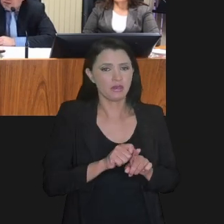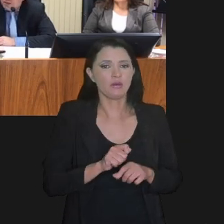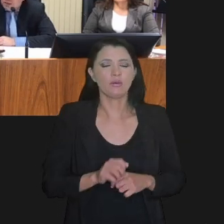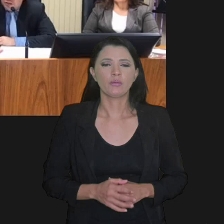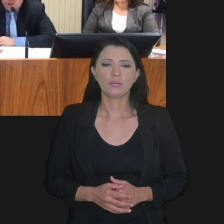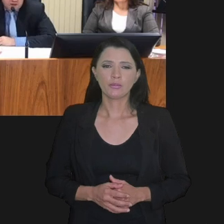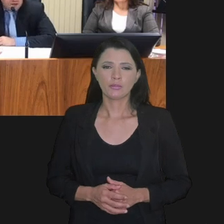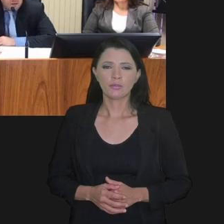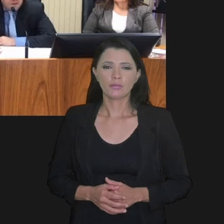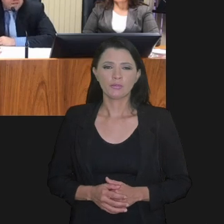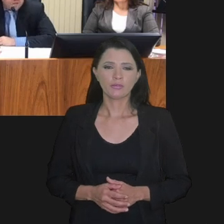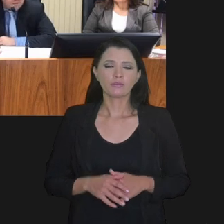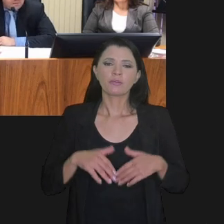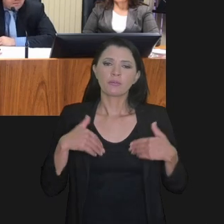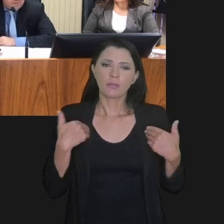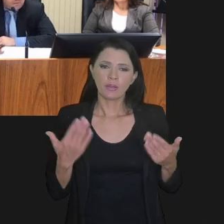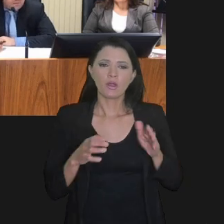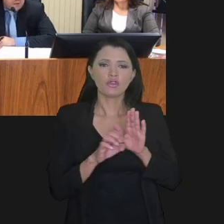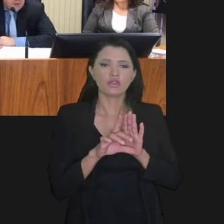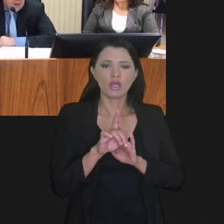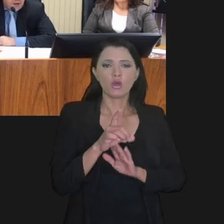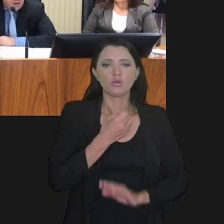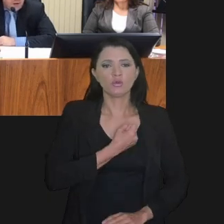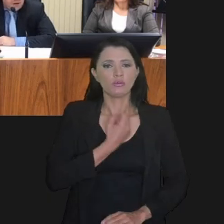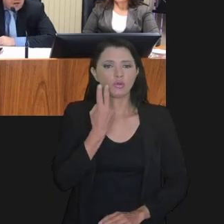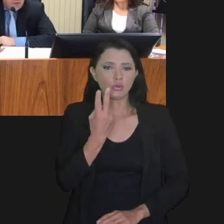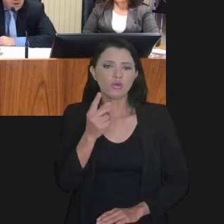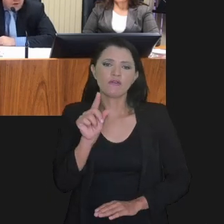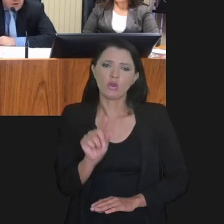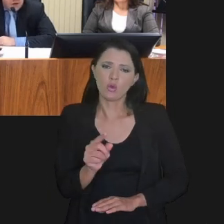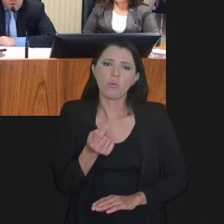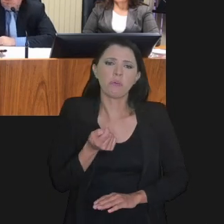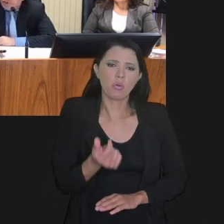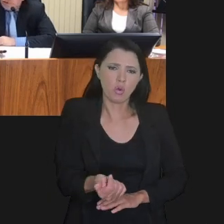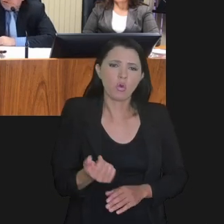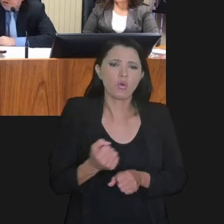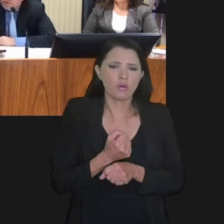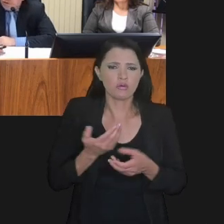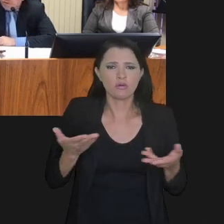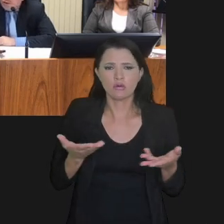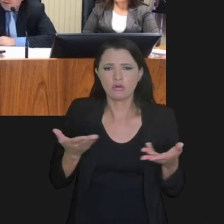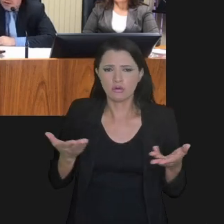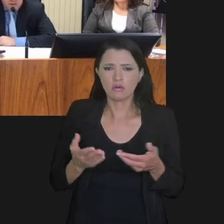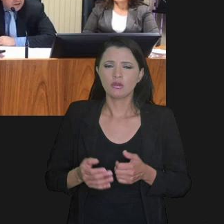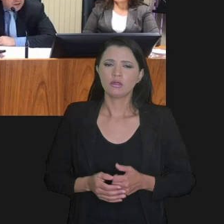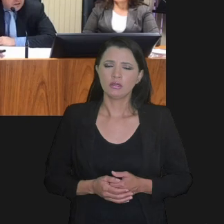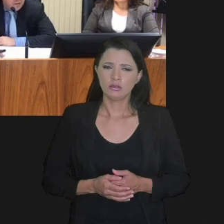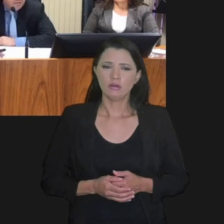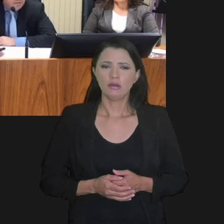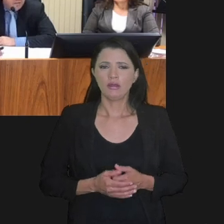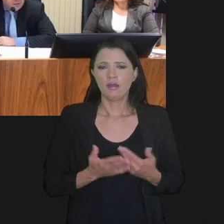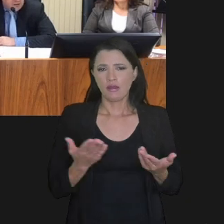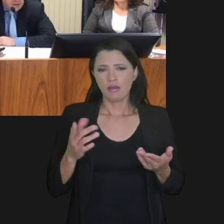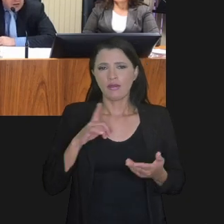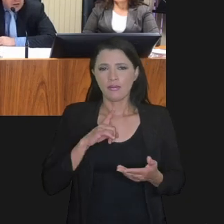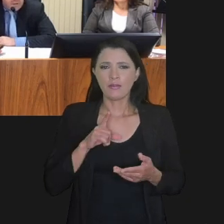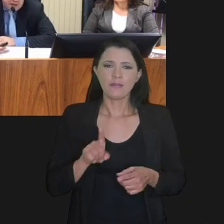parcelas mensais excessivas. Já o edital número dois é o pequeno valor desse ano,